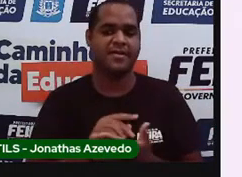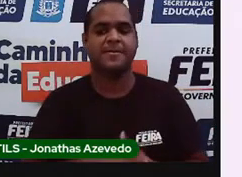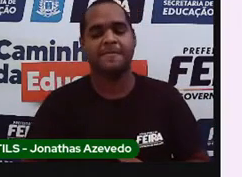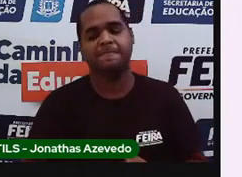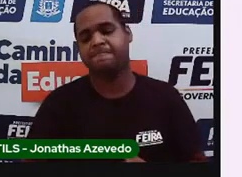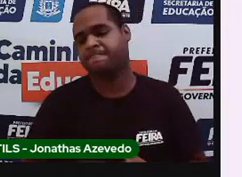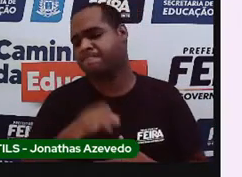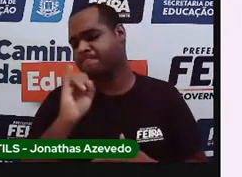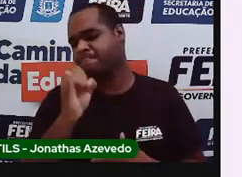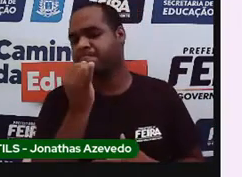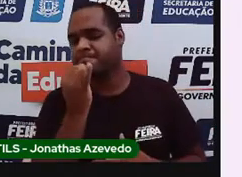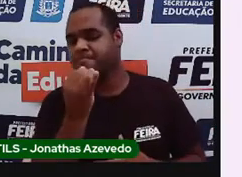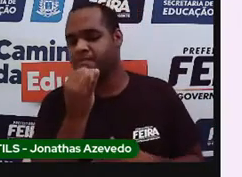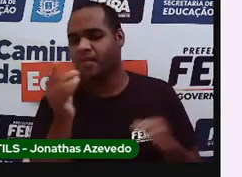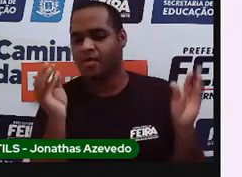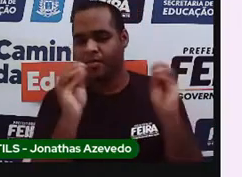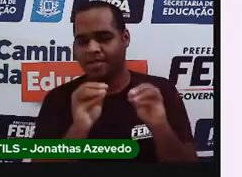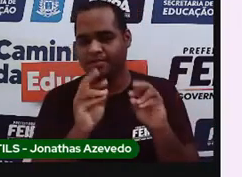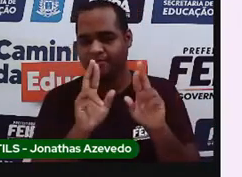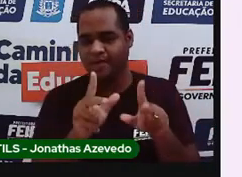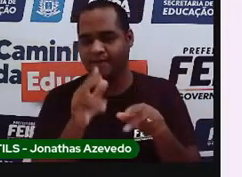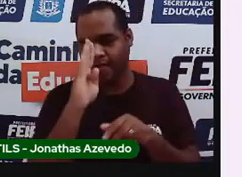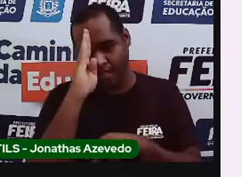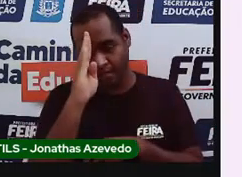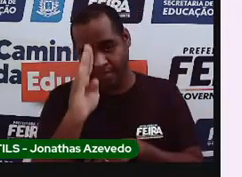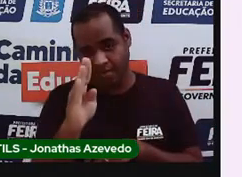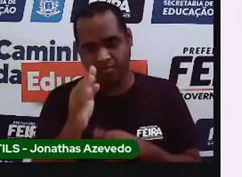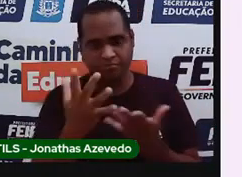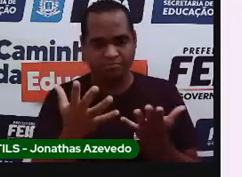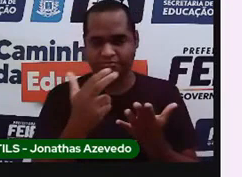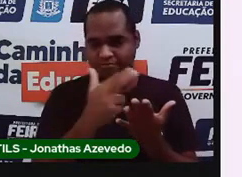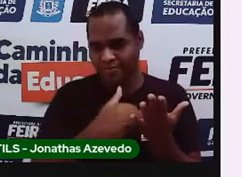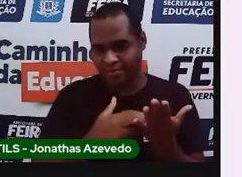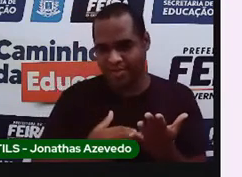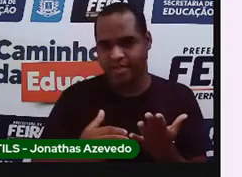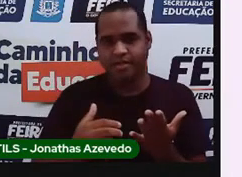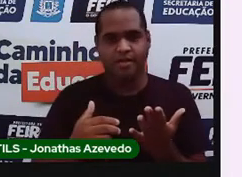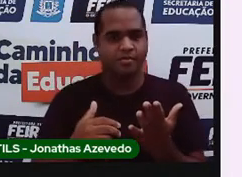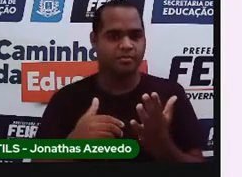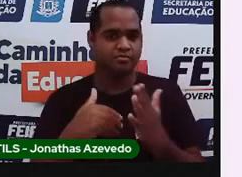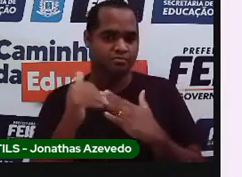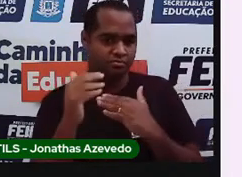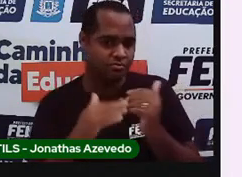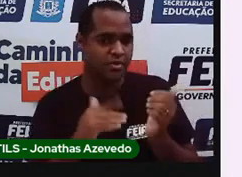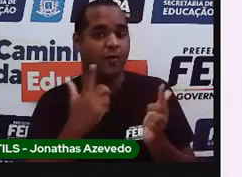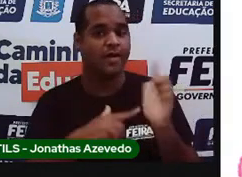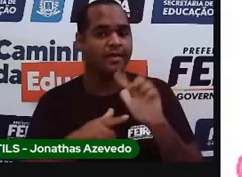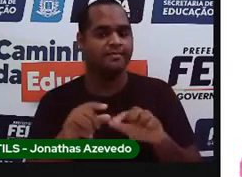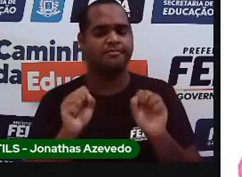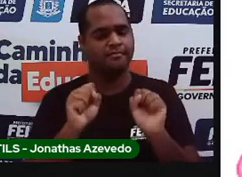Se você conseguir já fizer direto no seu cartaz o desenho pintar, também pode, tá bom?